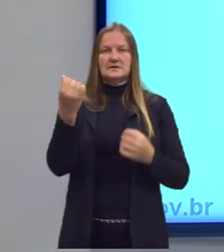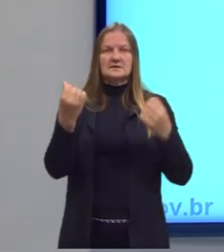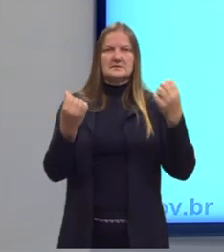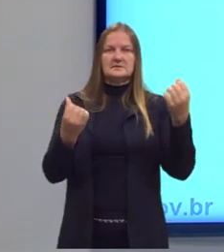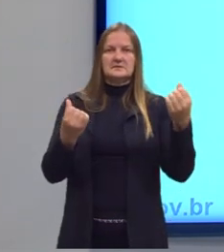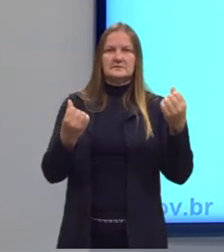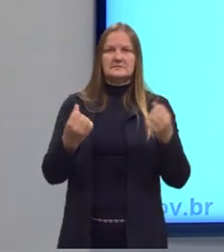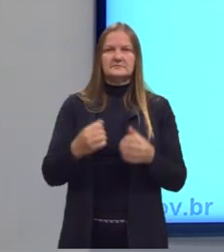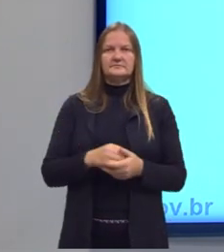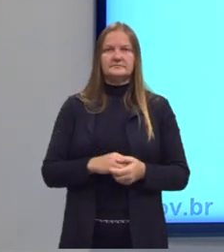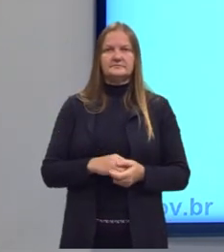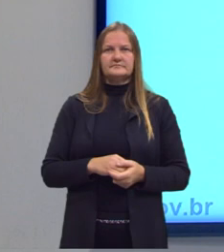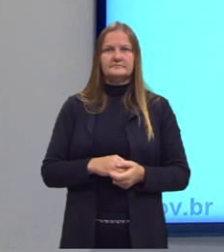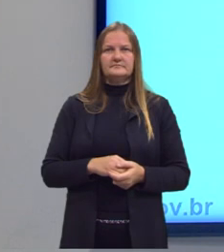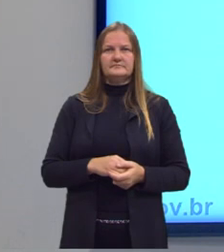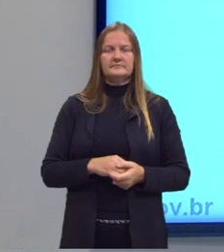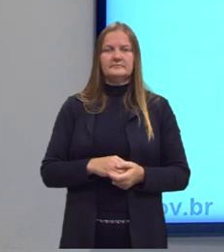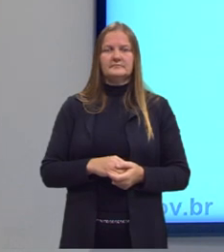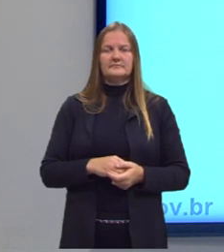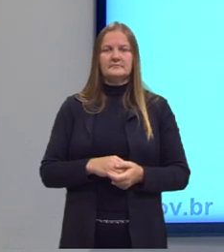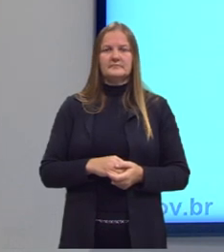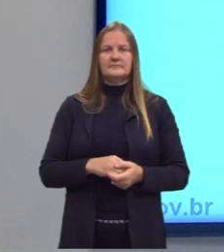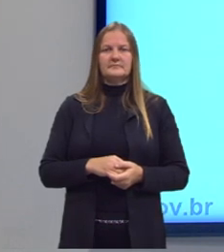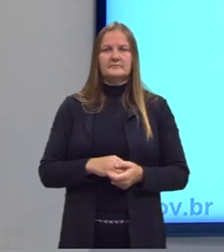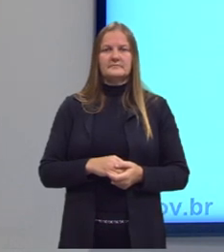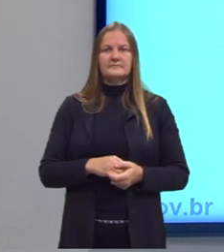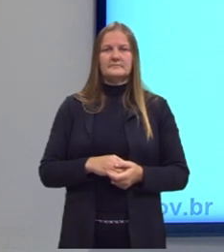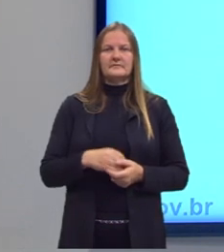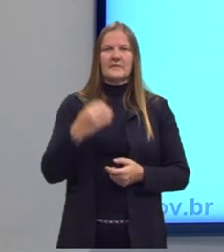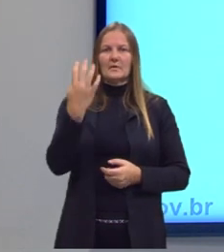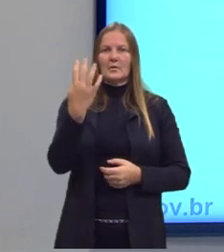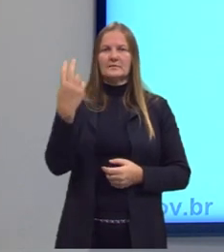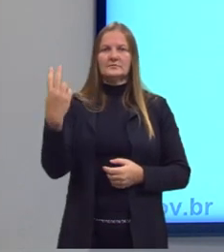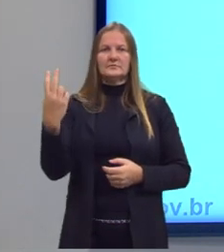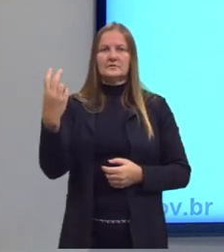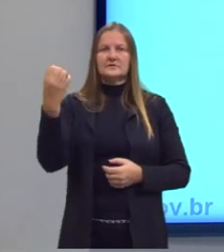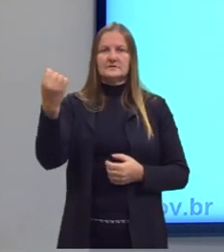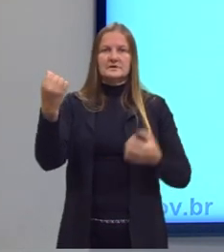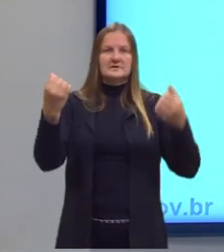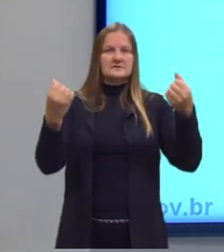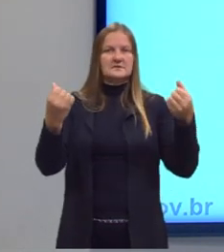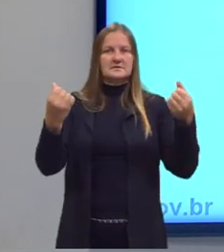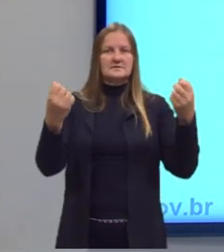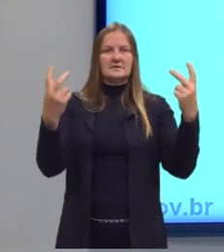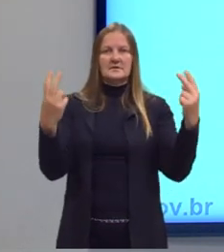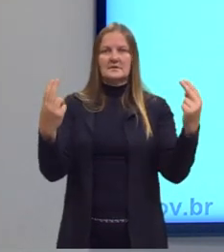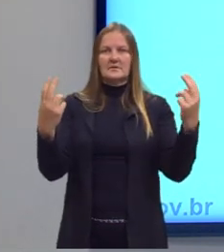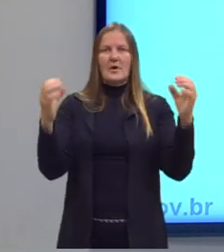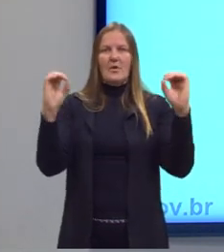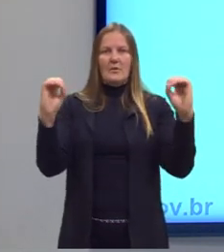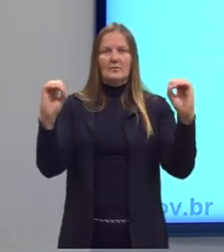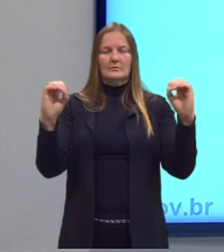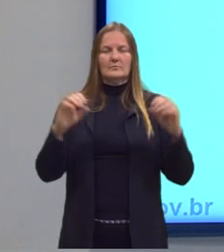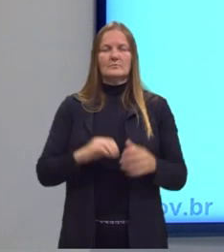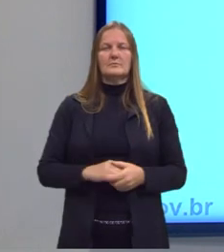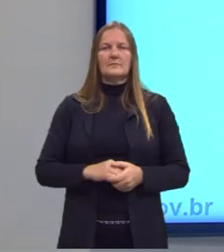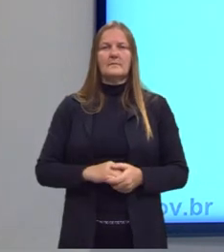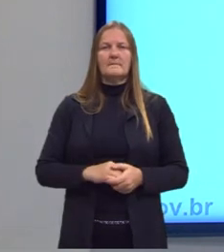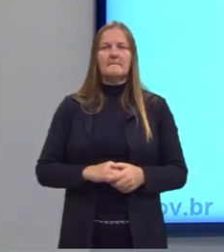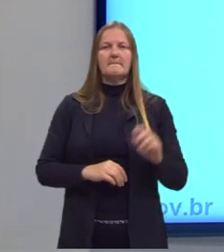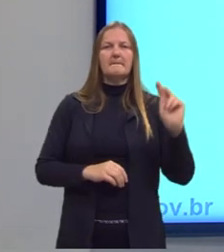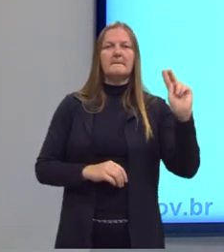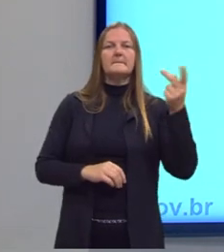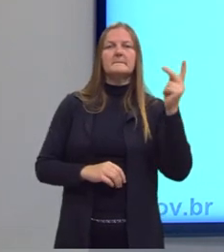Aqui eu também tenho 4, aqui eu também tenho 2. Então, temos os 6 oxigênio deste lado. E o